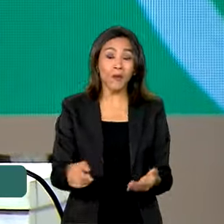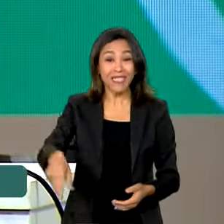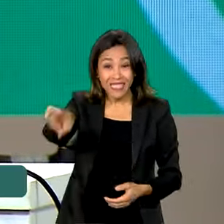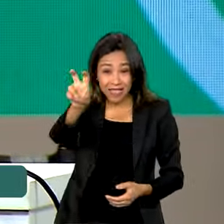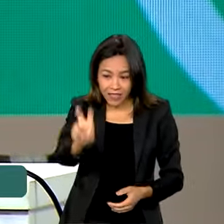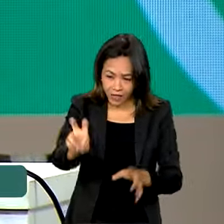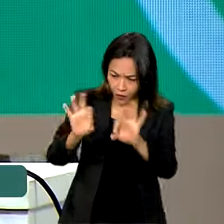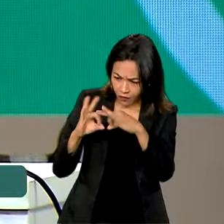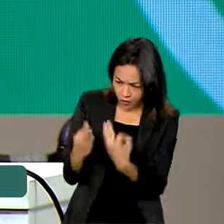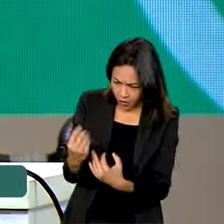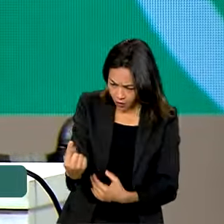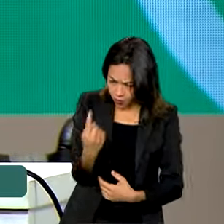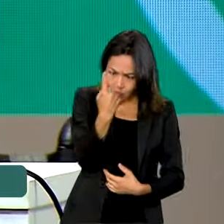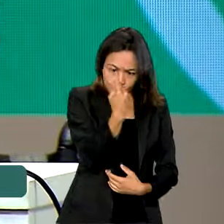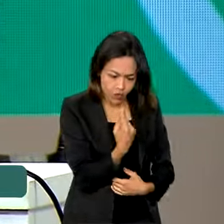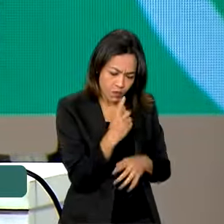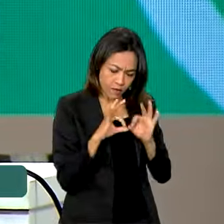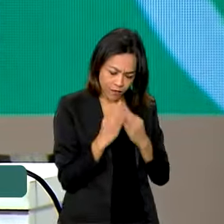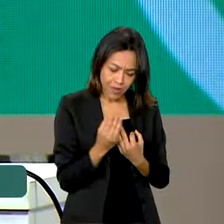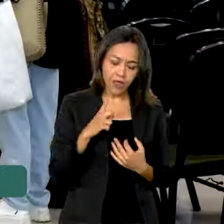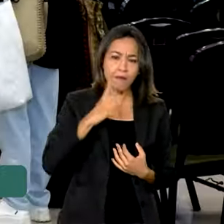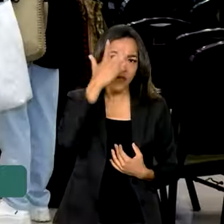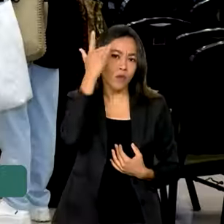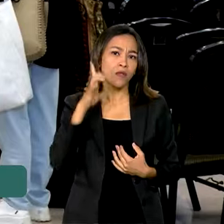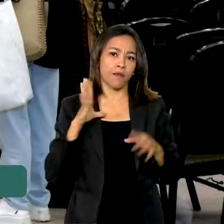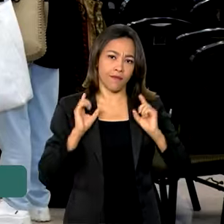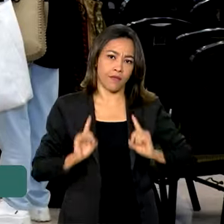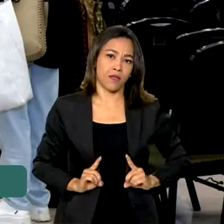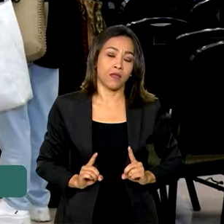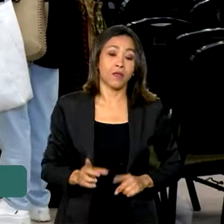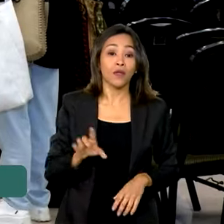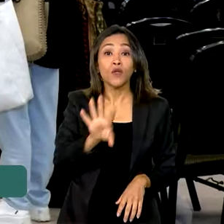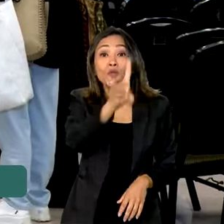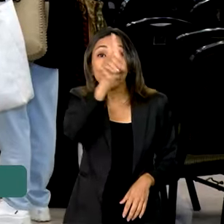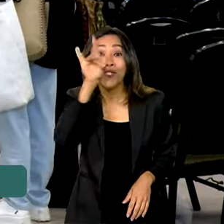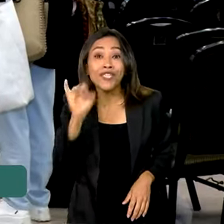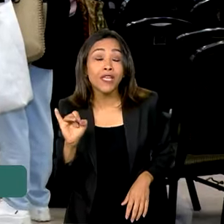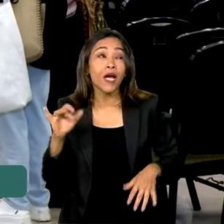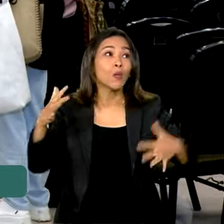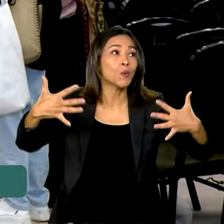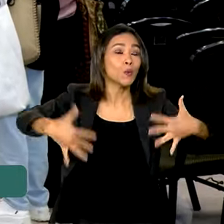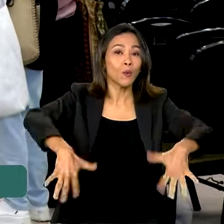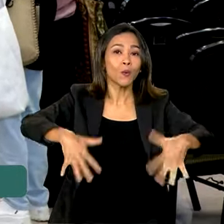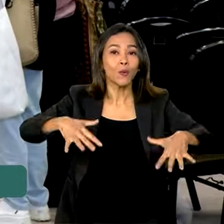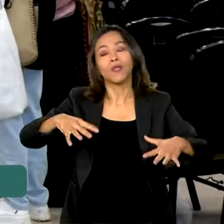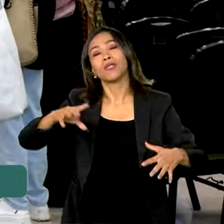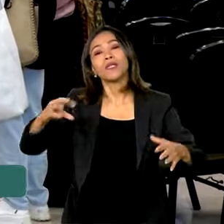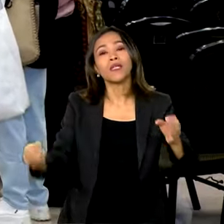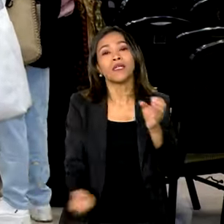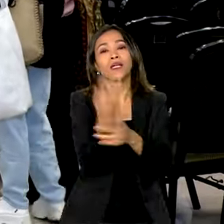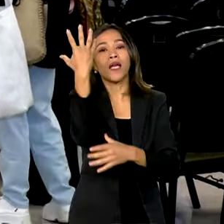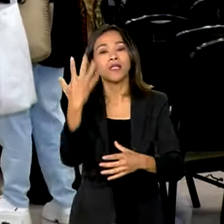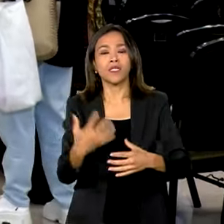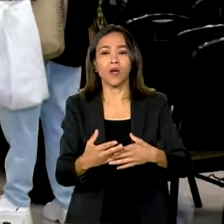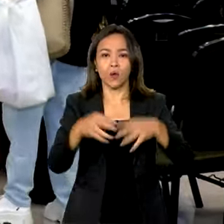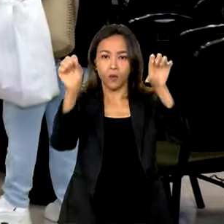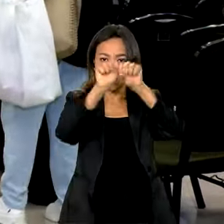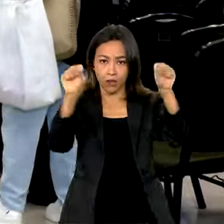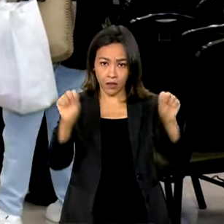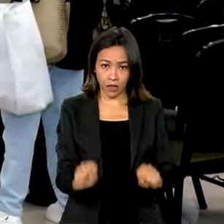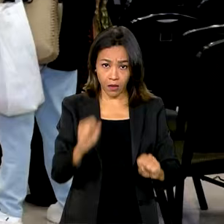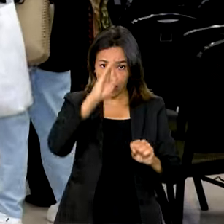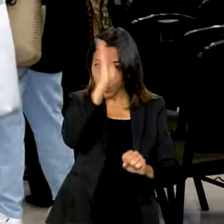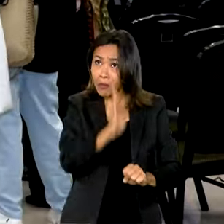famílias, uma família tem pessoa com deficiência. A data marcou também a criação do Sistema Nacional de